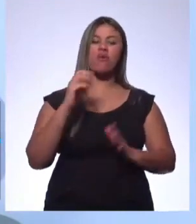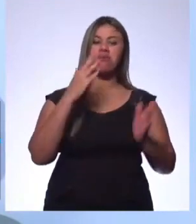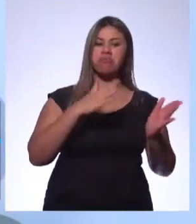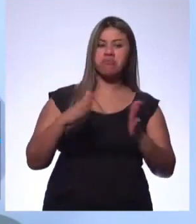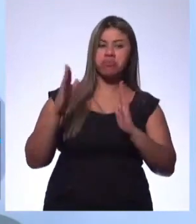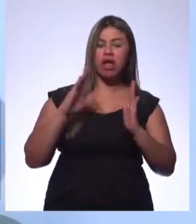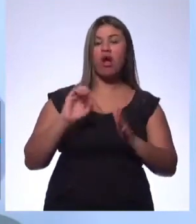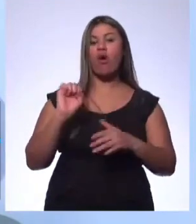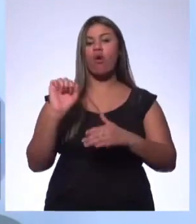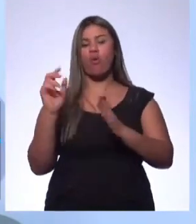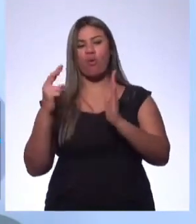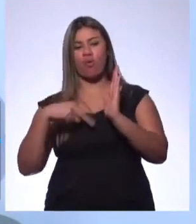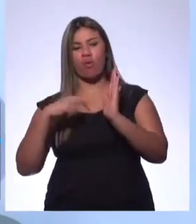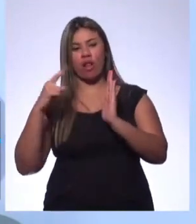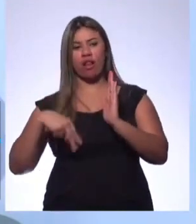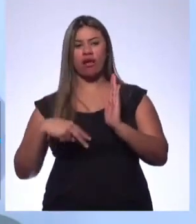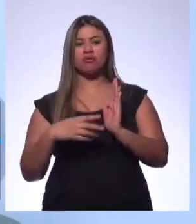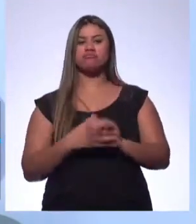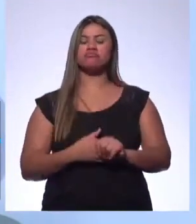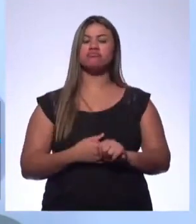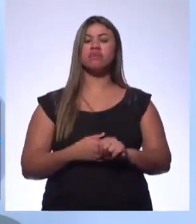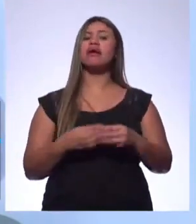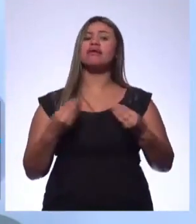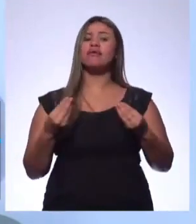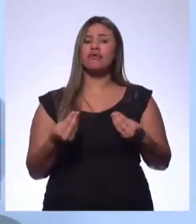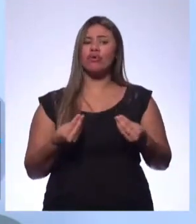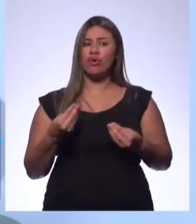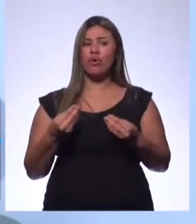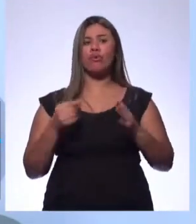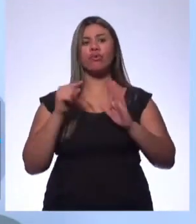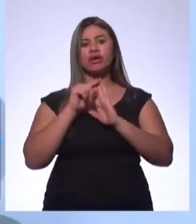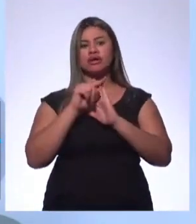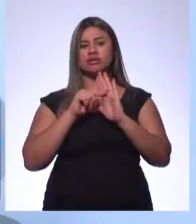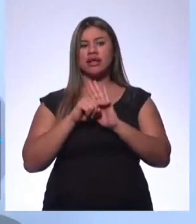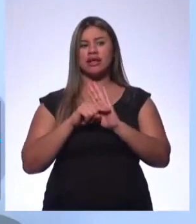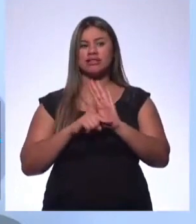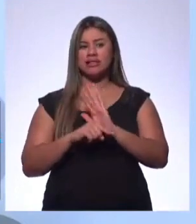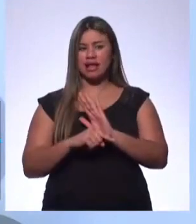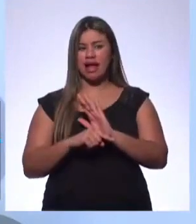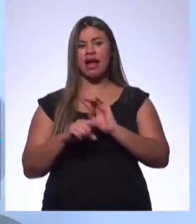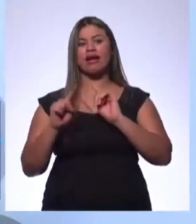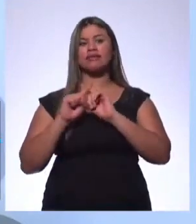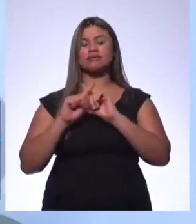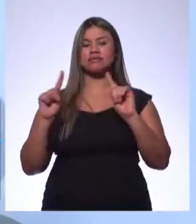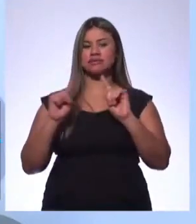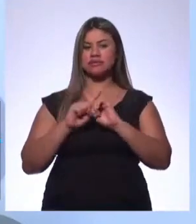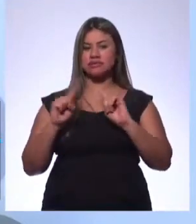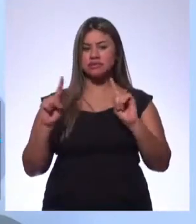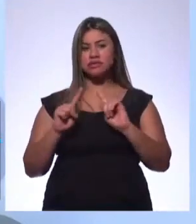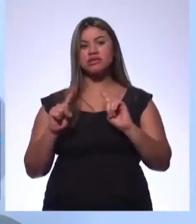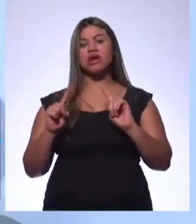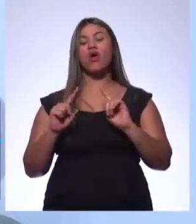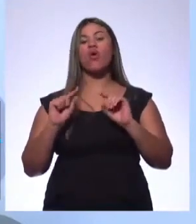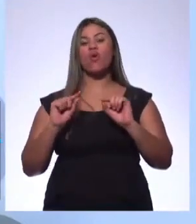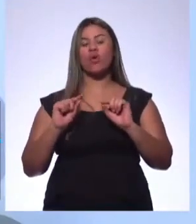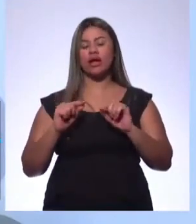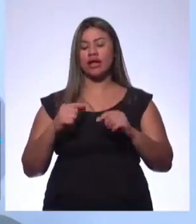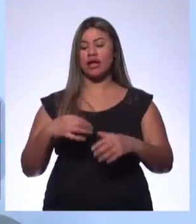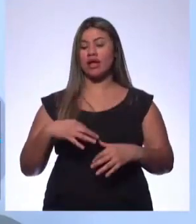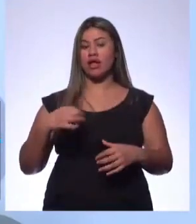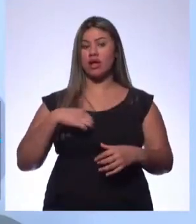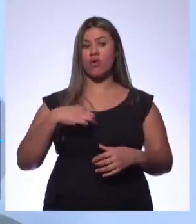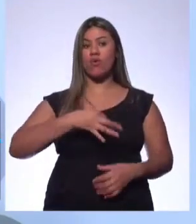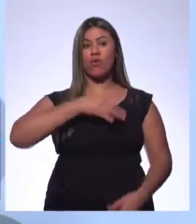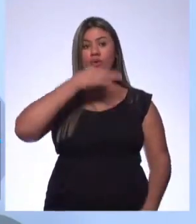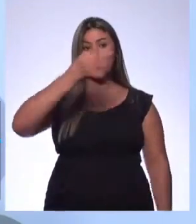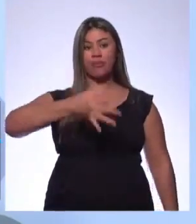aquele livro. Então, aqui veio a resenha. A função da resenha é analisar e trazer, a crítica, E trazer ali o meu posicionamento. Então, é